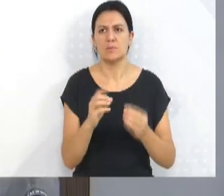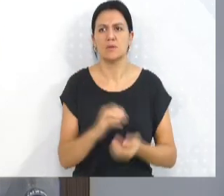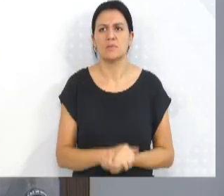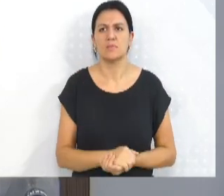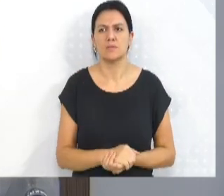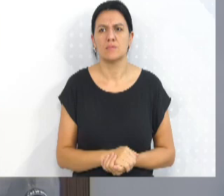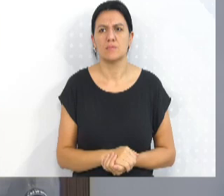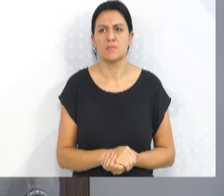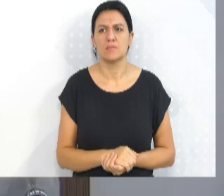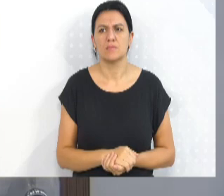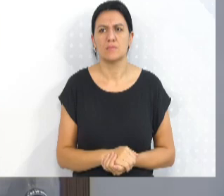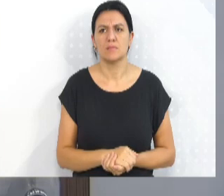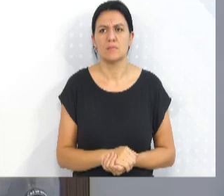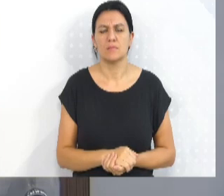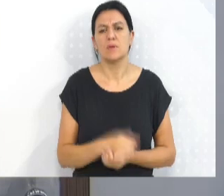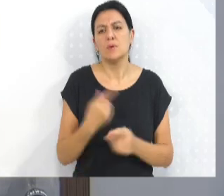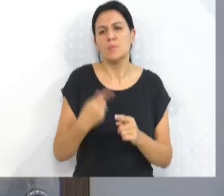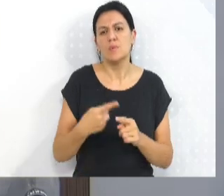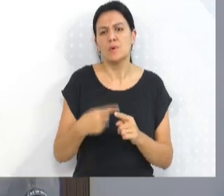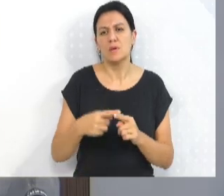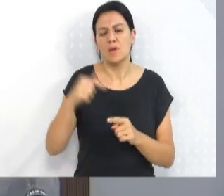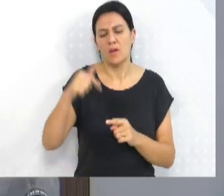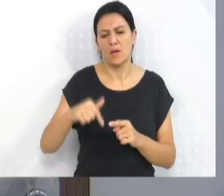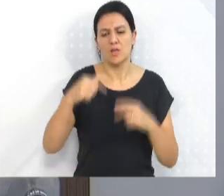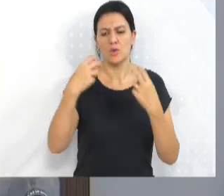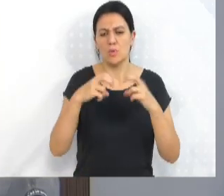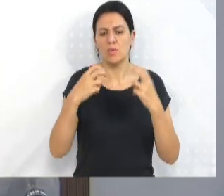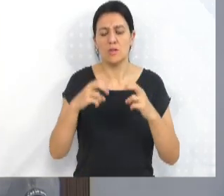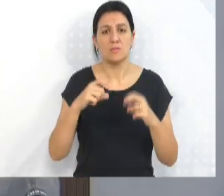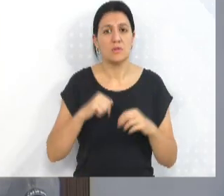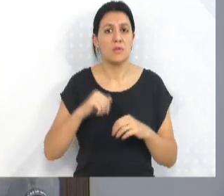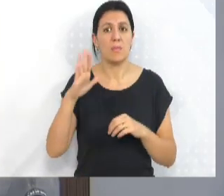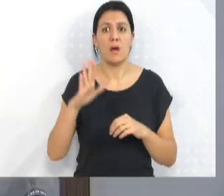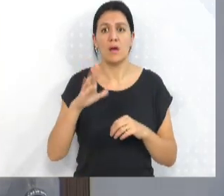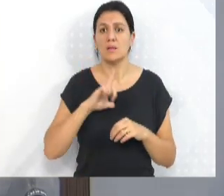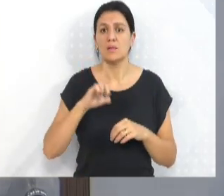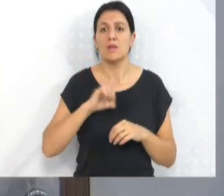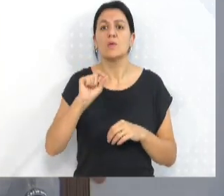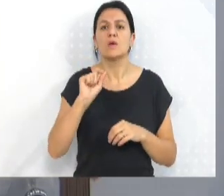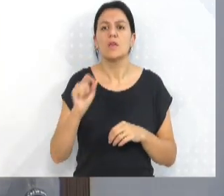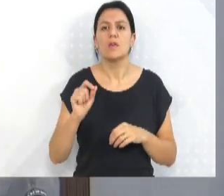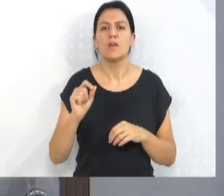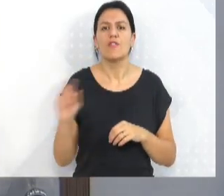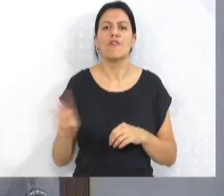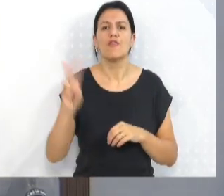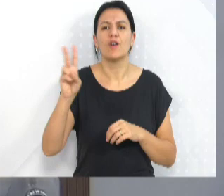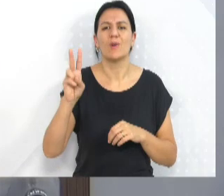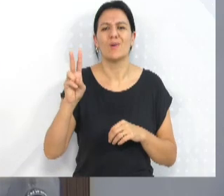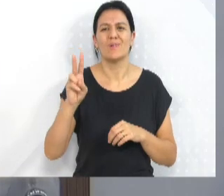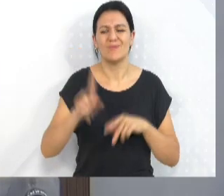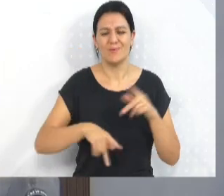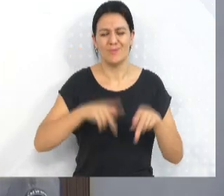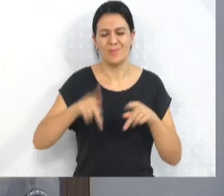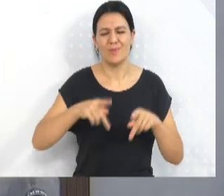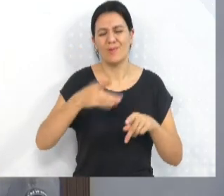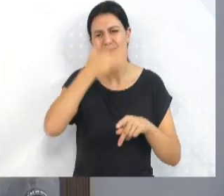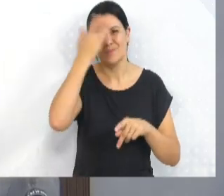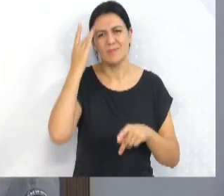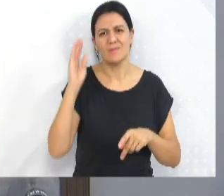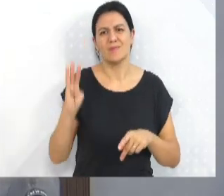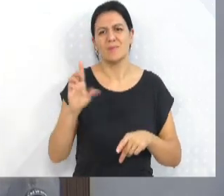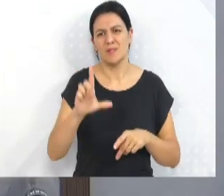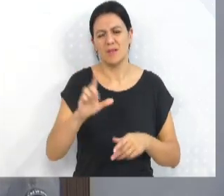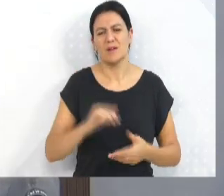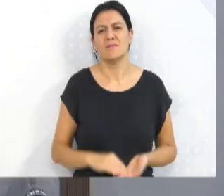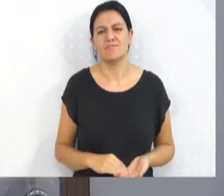é no transporte público da nossa cidade que se carrega a maior riqueza da nossa cidade, o povo de Blumenau, o povo dos bairros da nossa cidade,